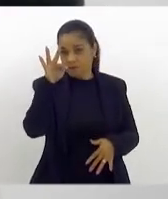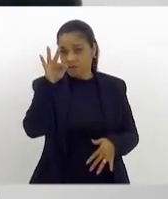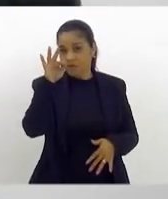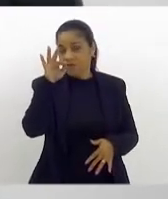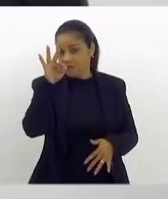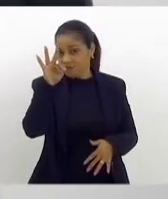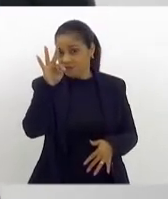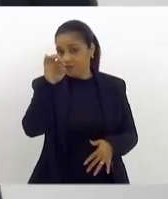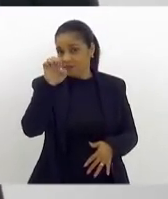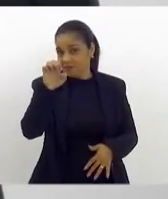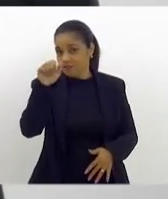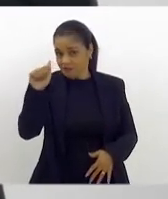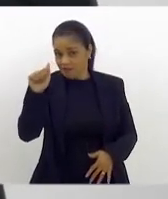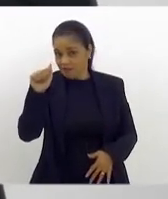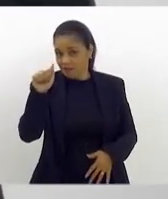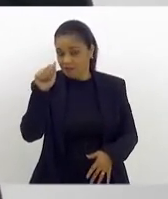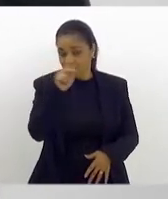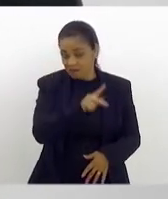adultos,